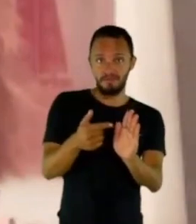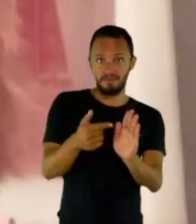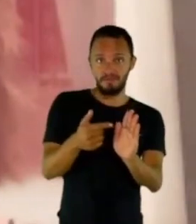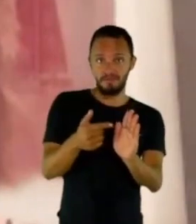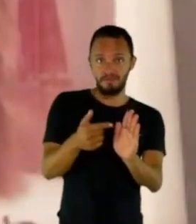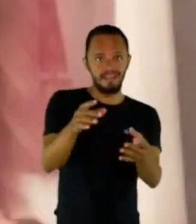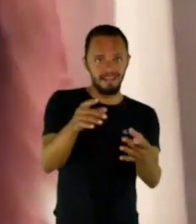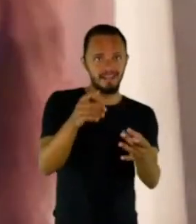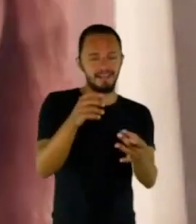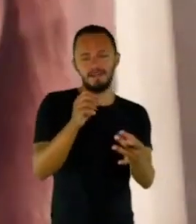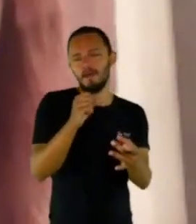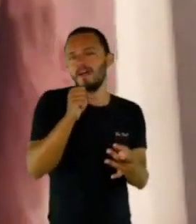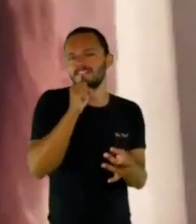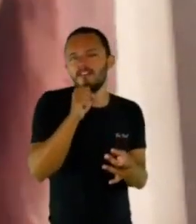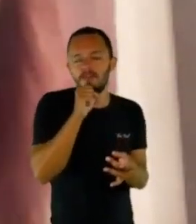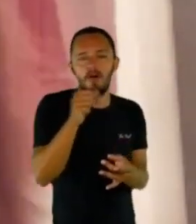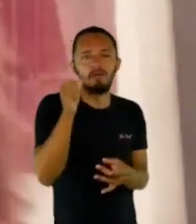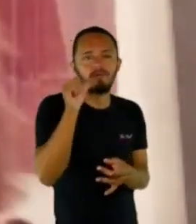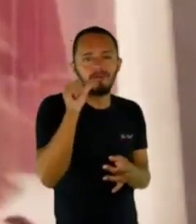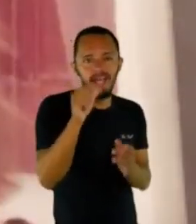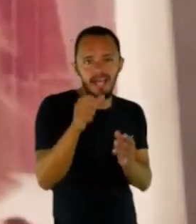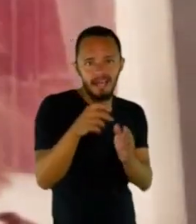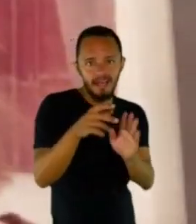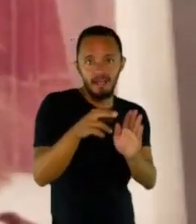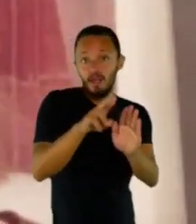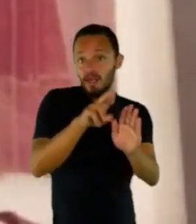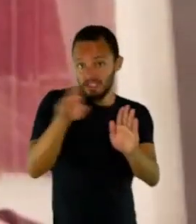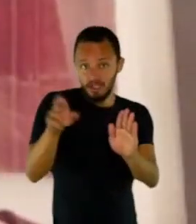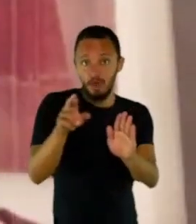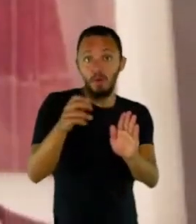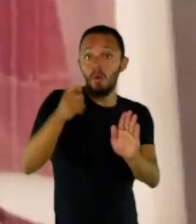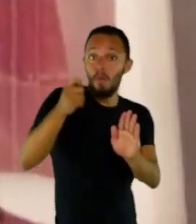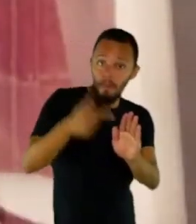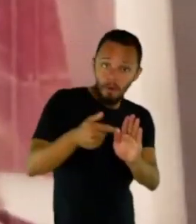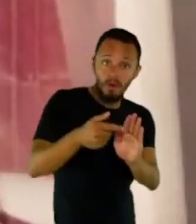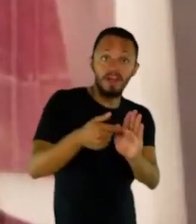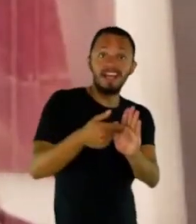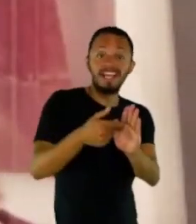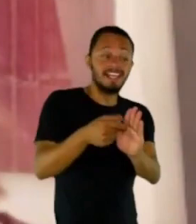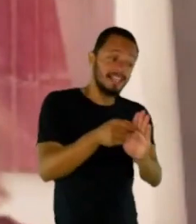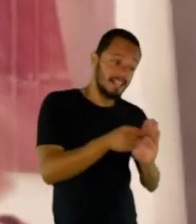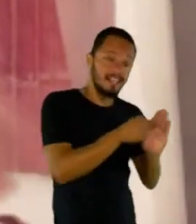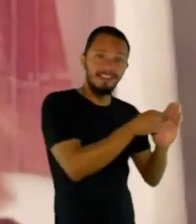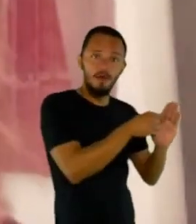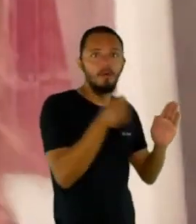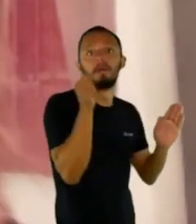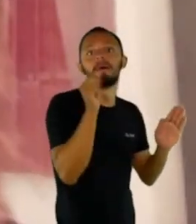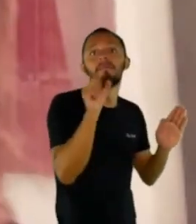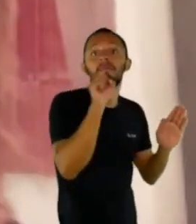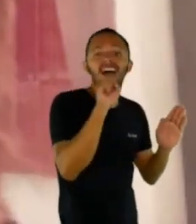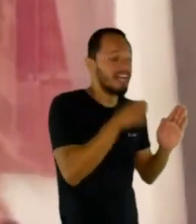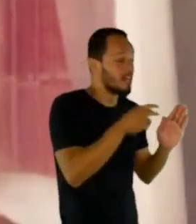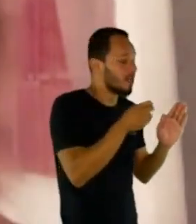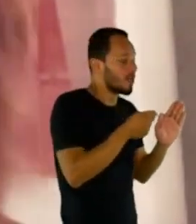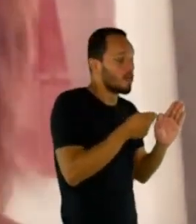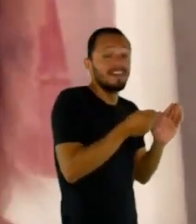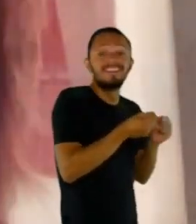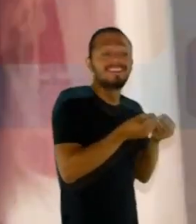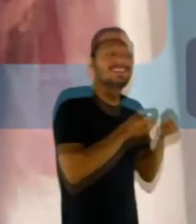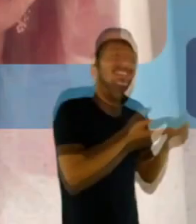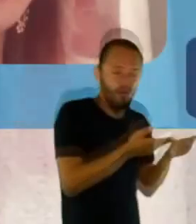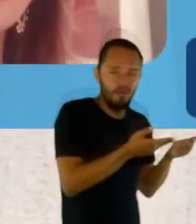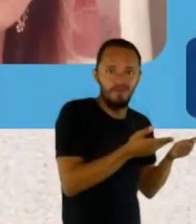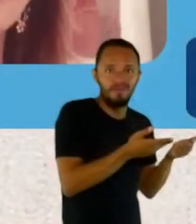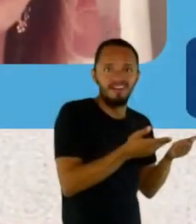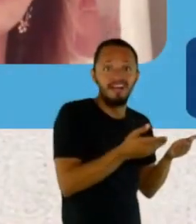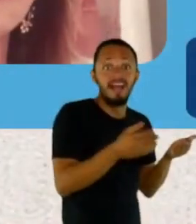uma senhora mais velha, e ela começou a ler o livro, ler o primeiro, ler o segundo, não, quando ela chegou no terceiro, quer dizer, ela